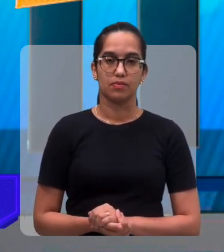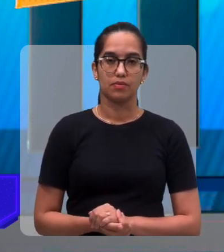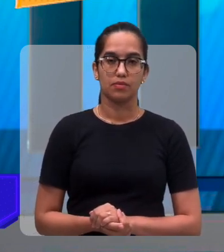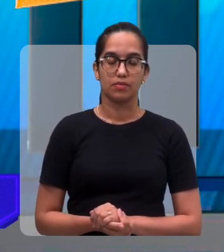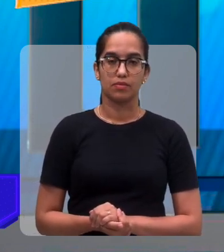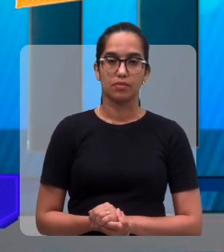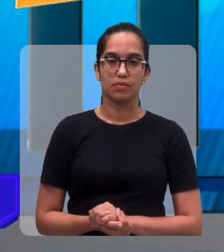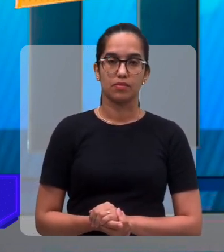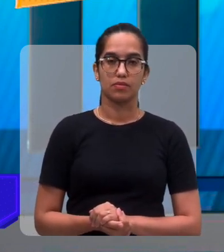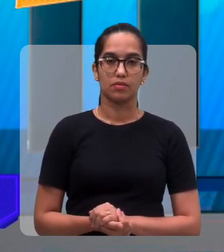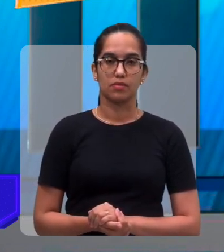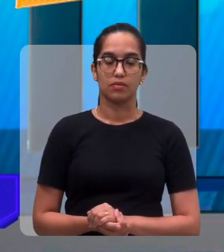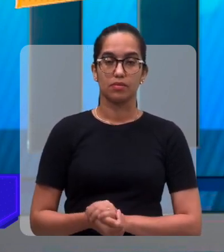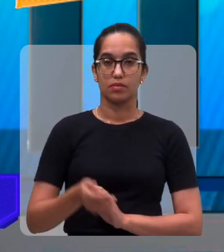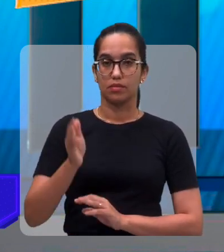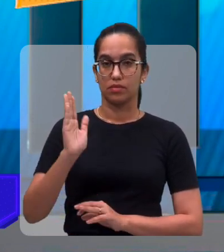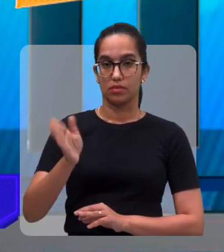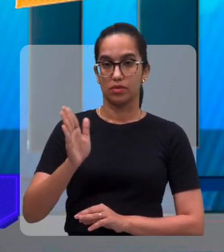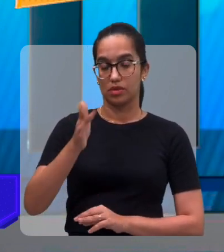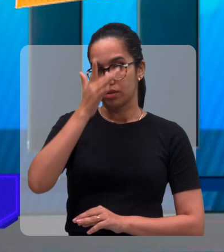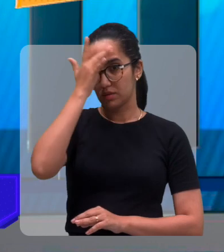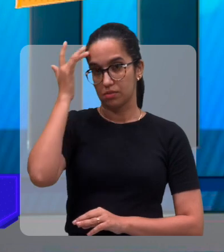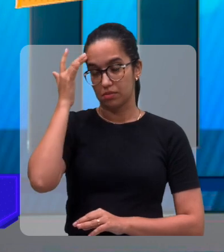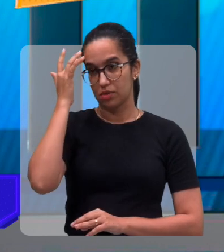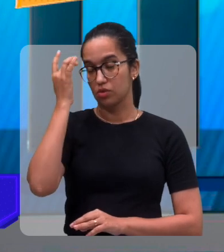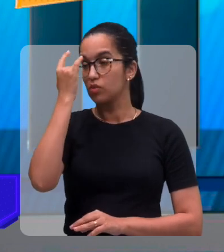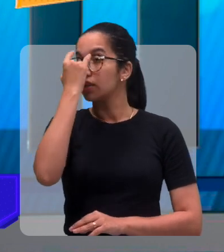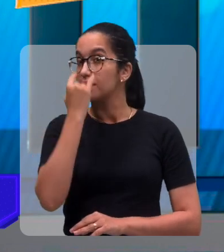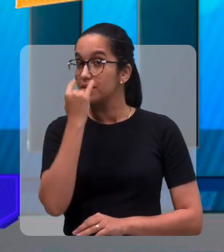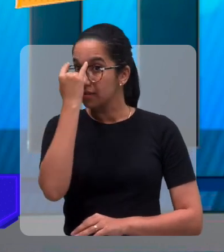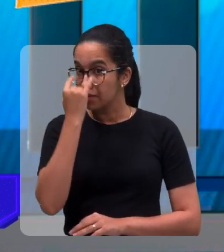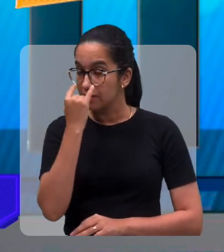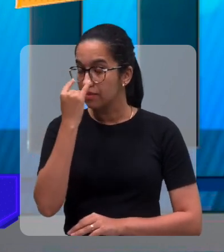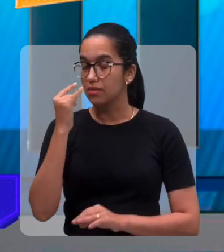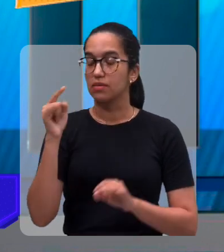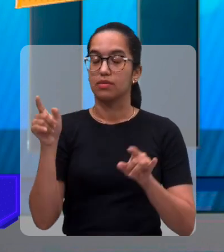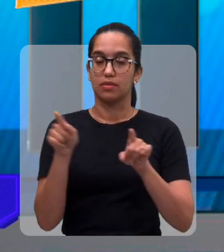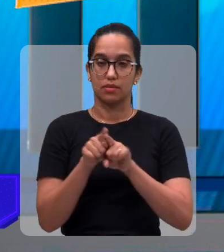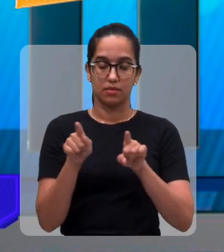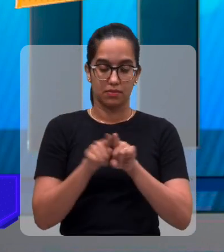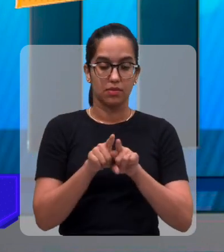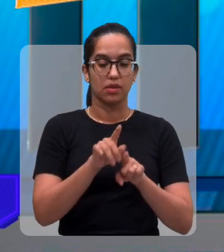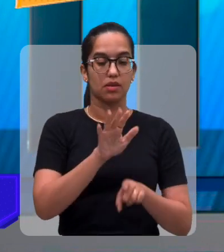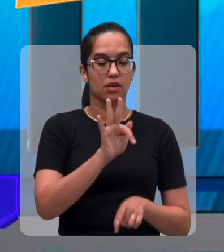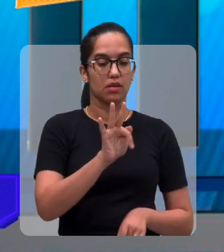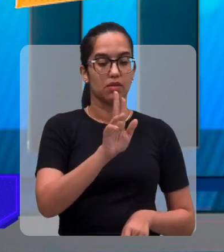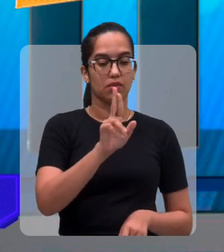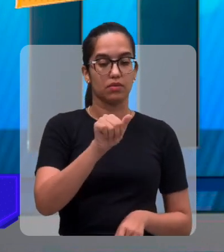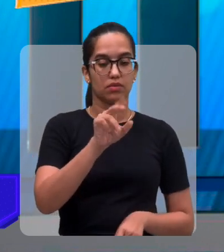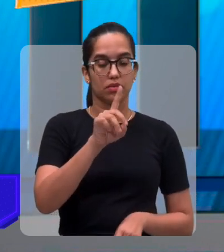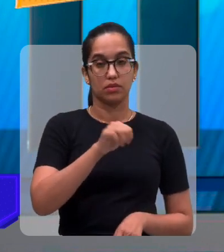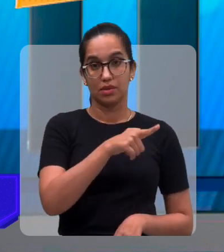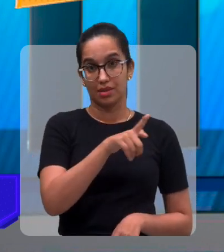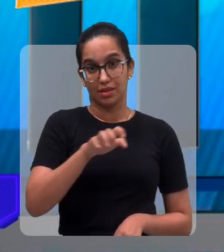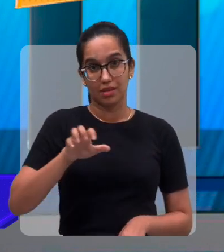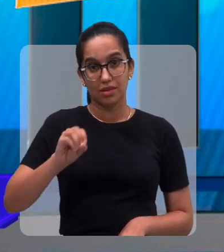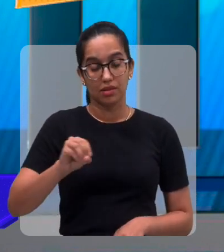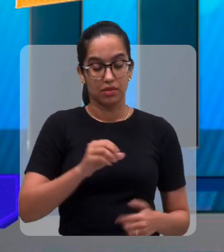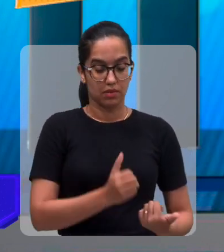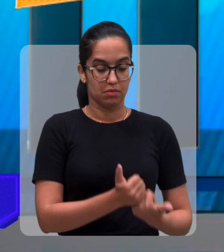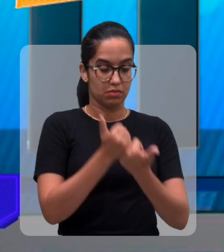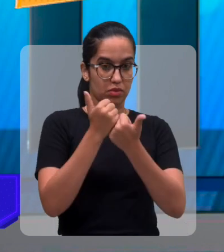está aberta lá, além das pessoas cegas, Chico, também, porque a fundação ela é de apoiar as